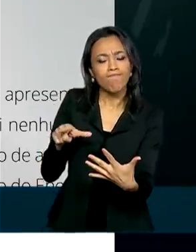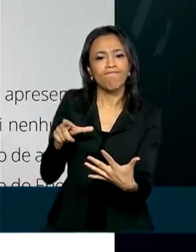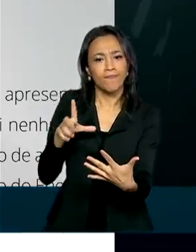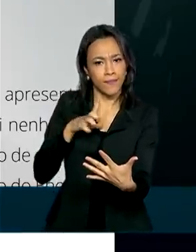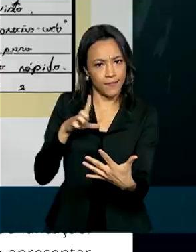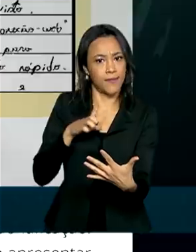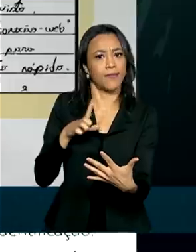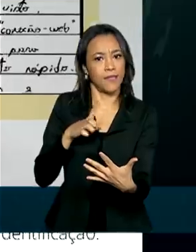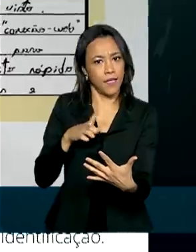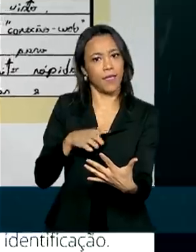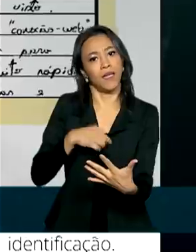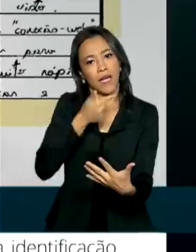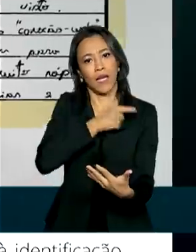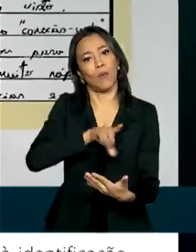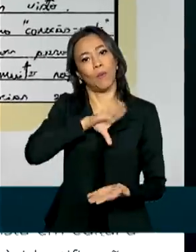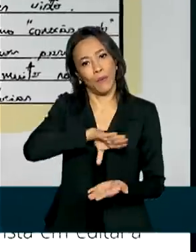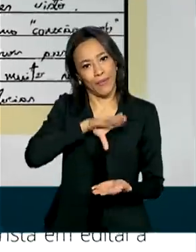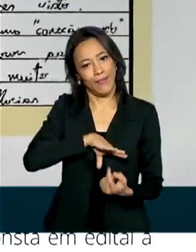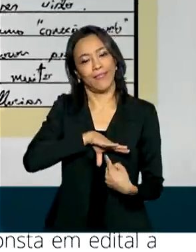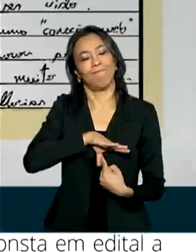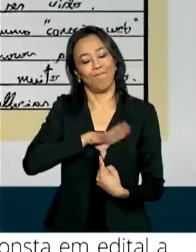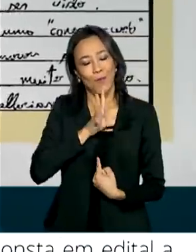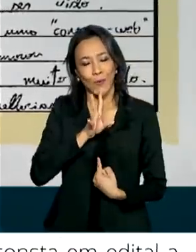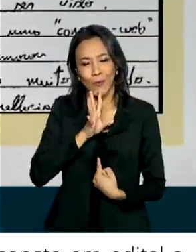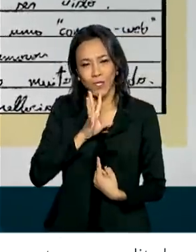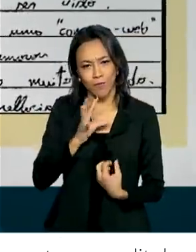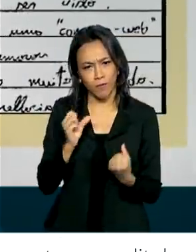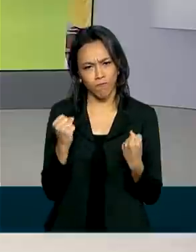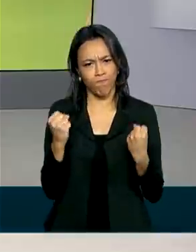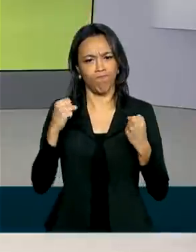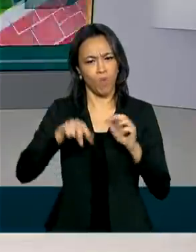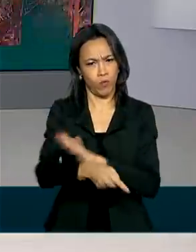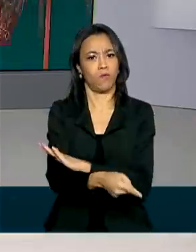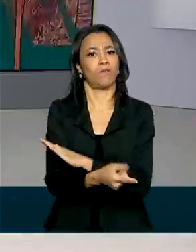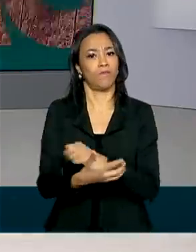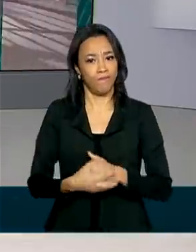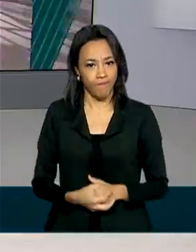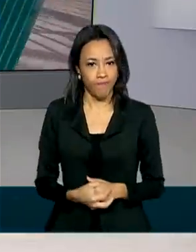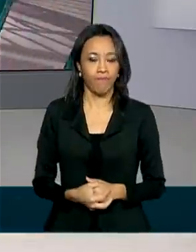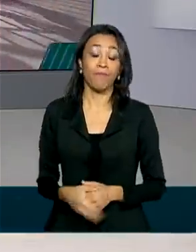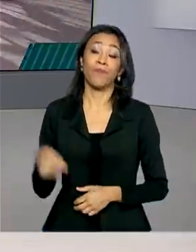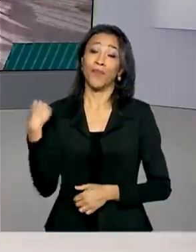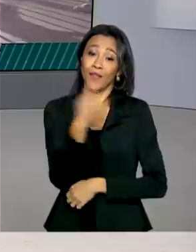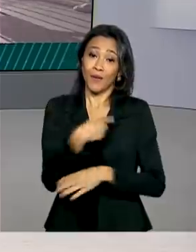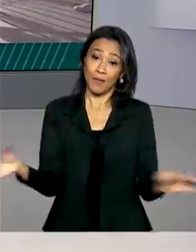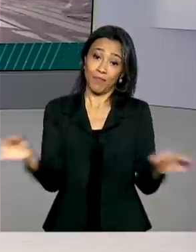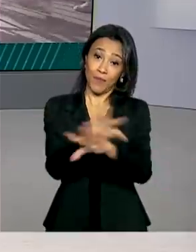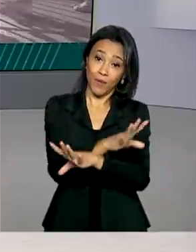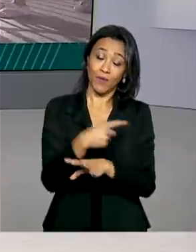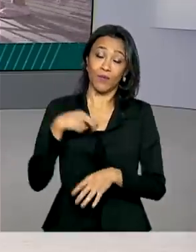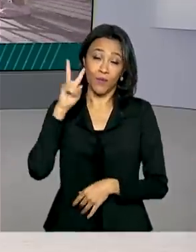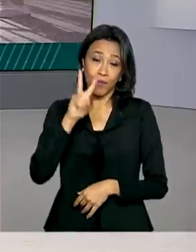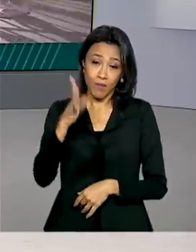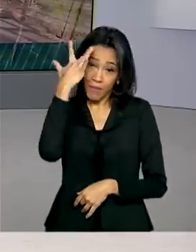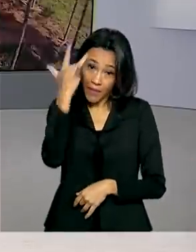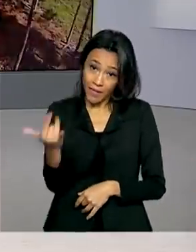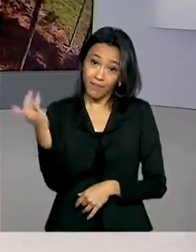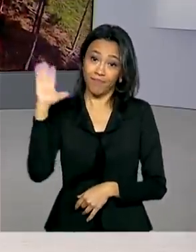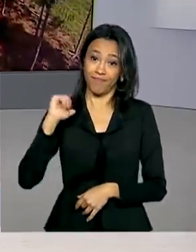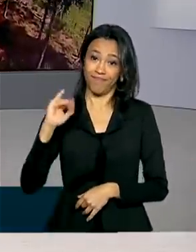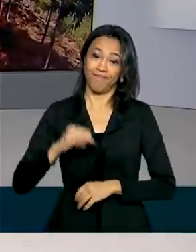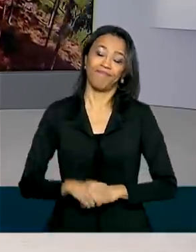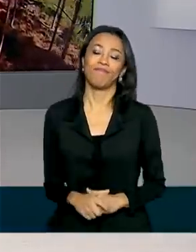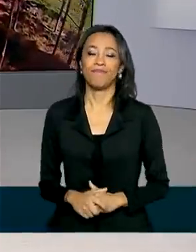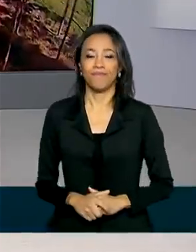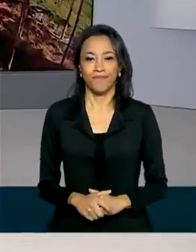envolvem a língua portuguesa e o conhecimento sólido dela. A gente fica por aqui. Nos vemos amanhã. Até lá!